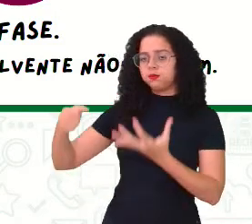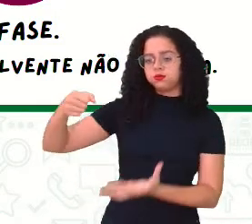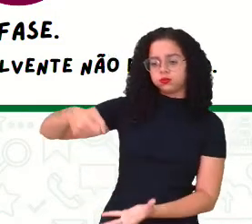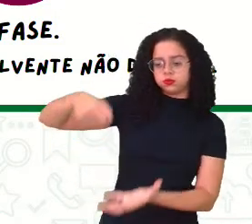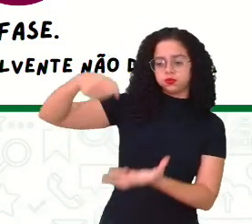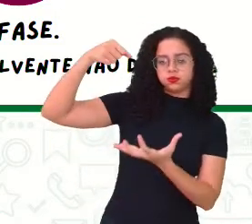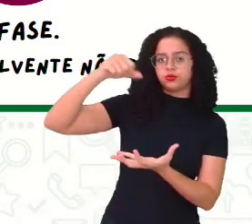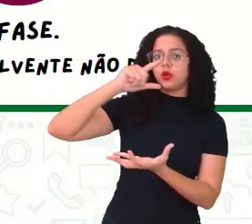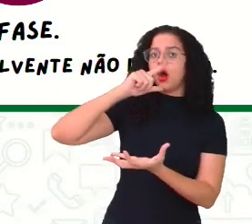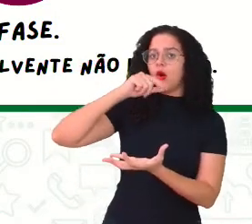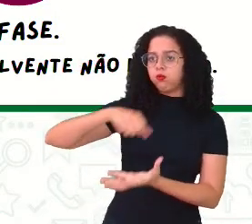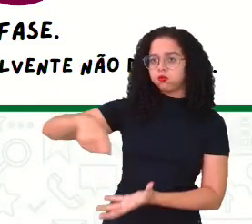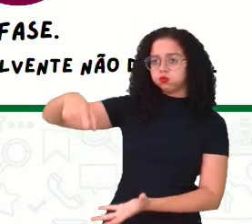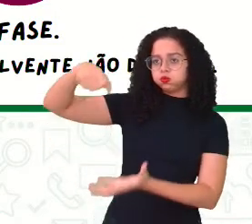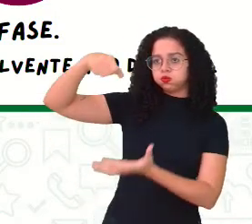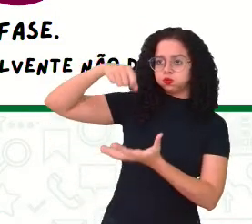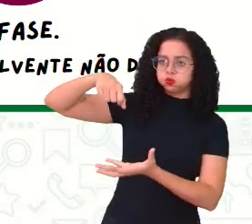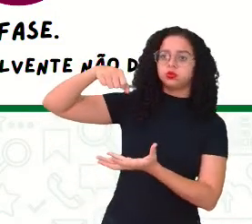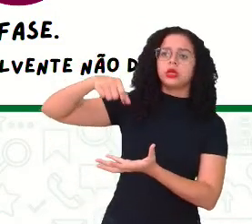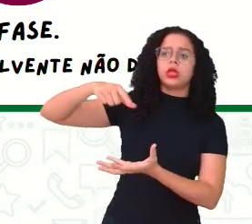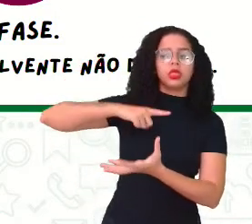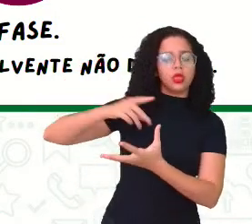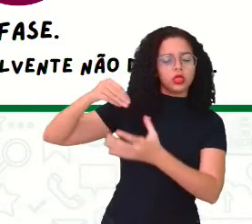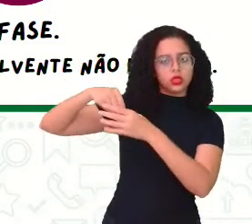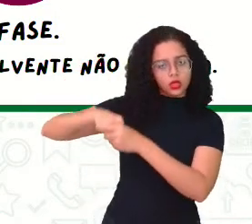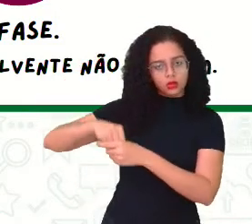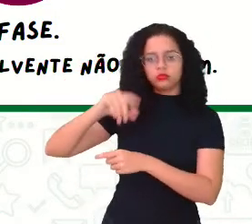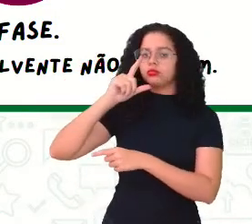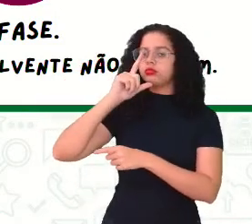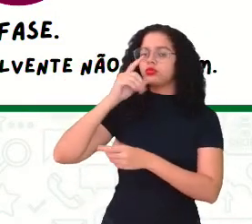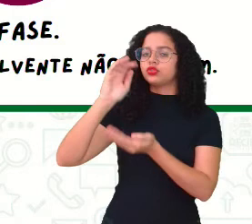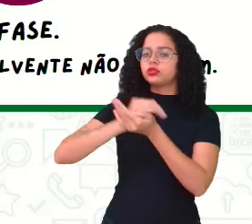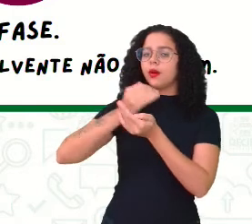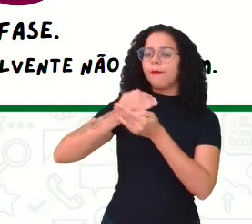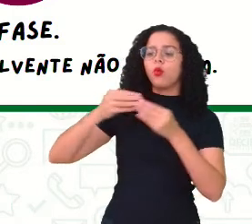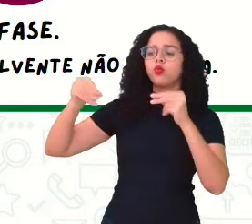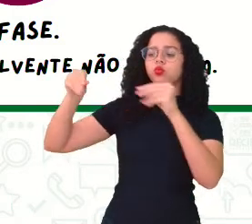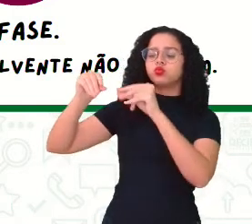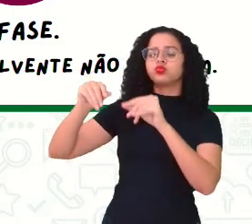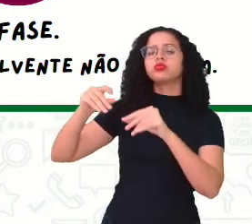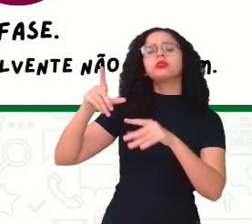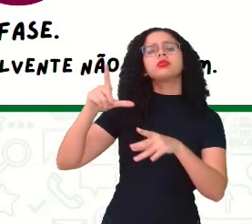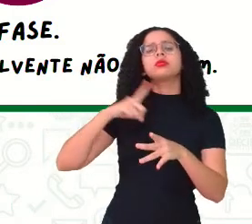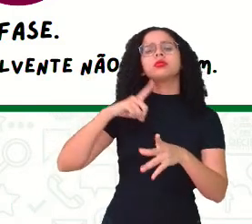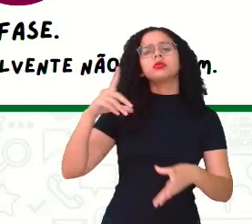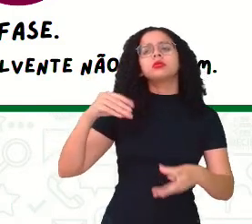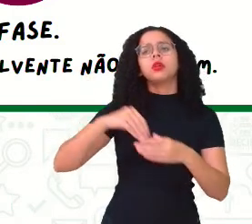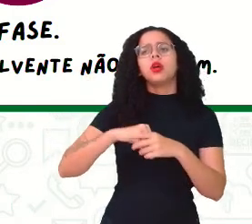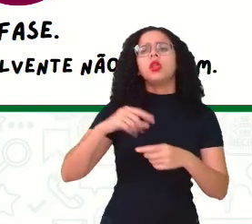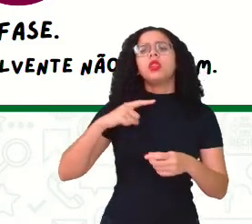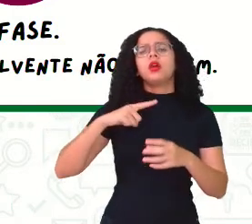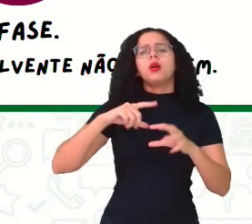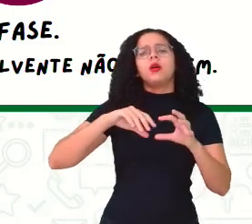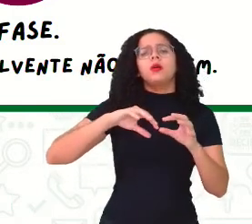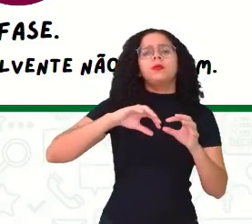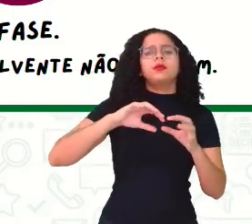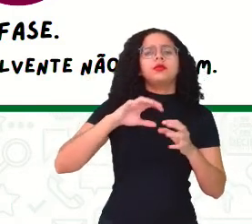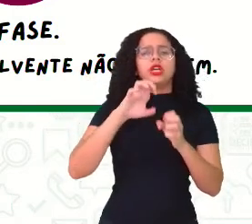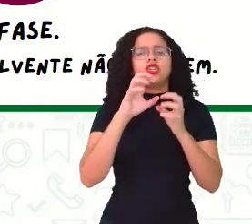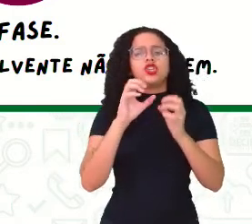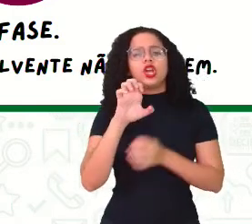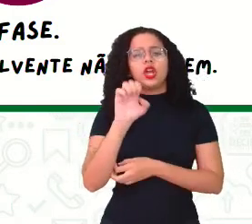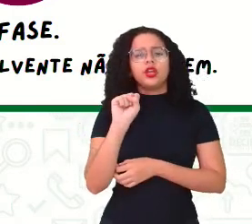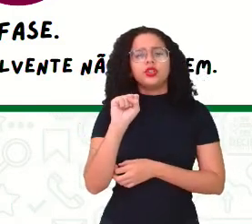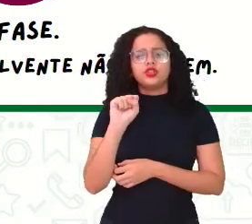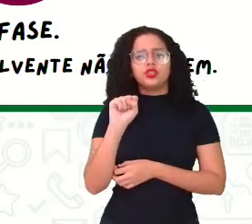cheio d'água. O sabãozinho se dissolveu. A gente sabe, né, que forma aquela espuma e tudo mais no início, né?